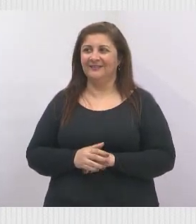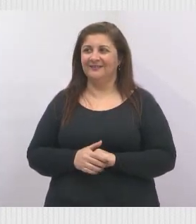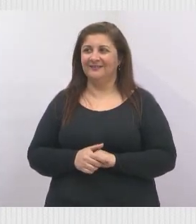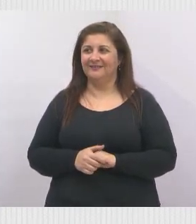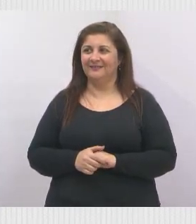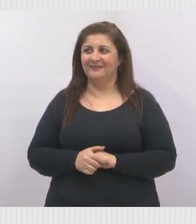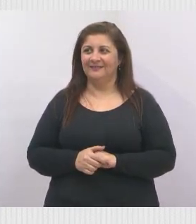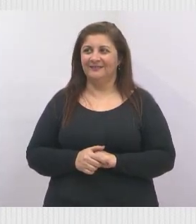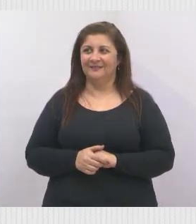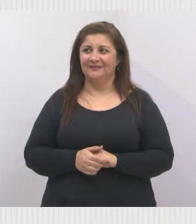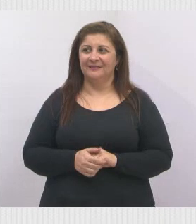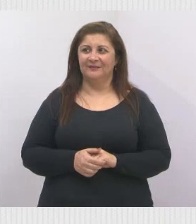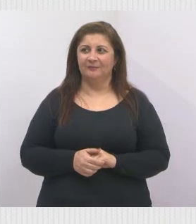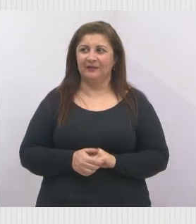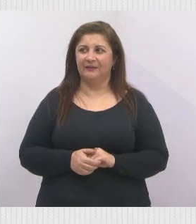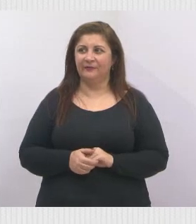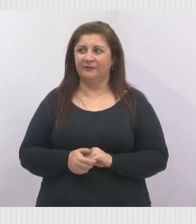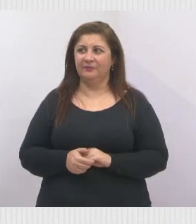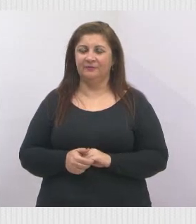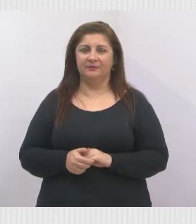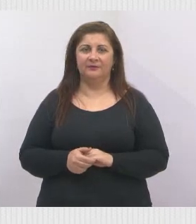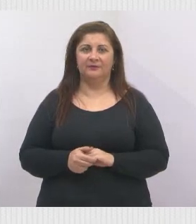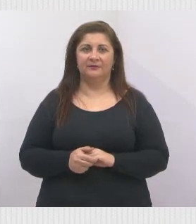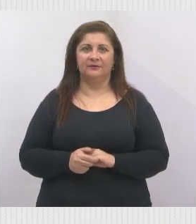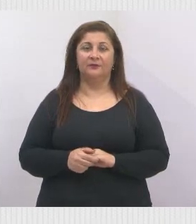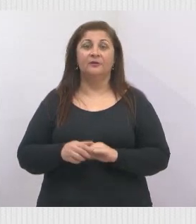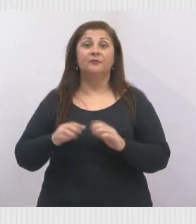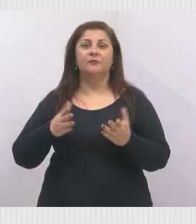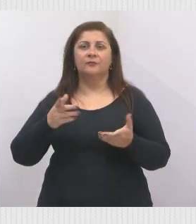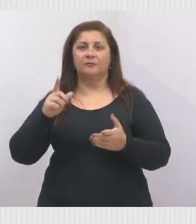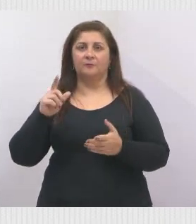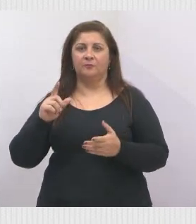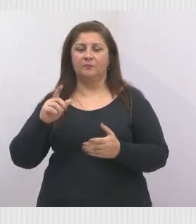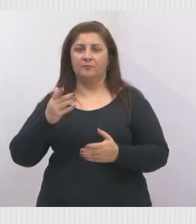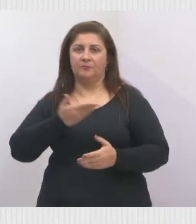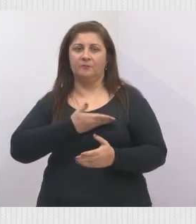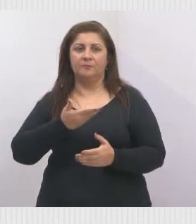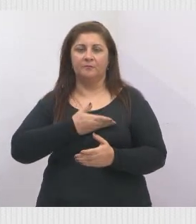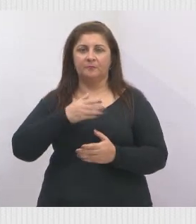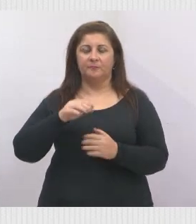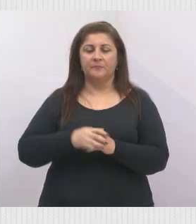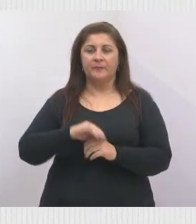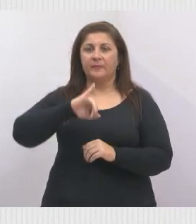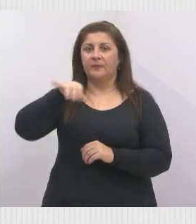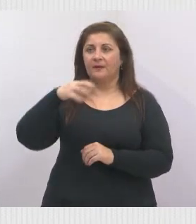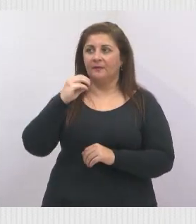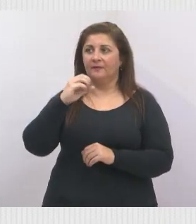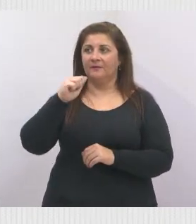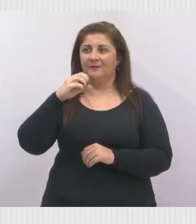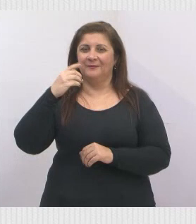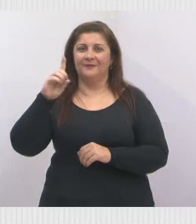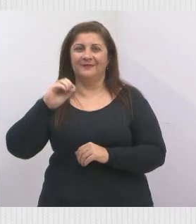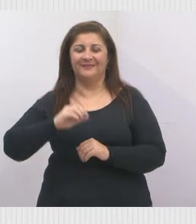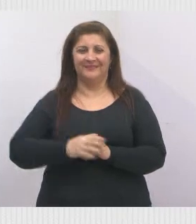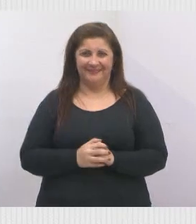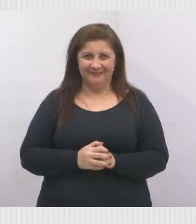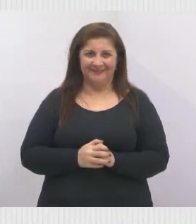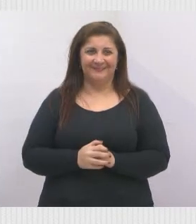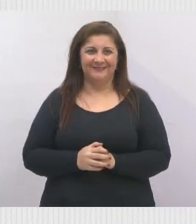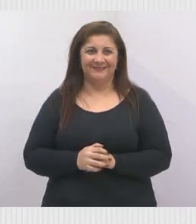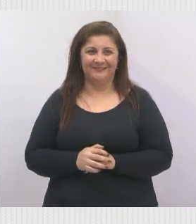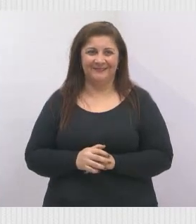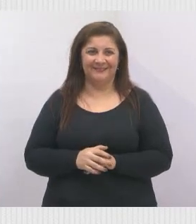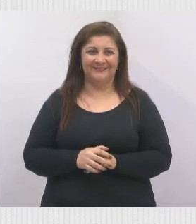Mandar um abraço para o Joãozinho. Joãozinho, nosso grande amigo lá do São João.